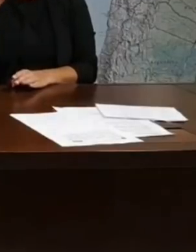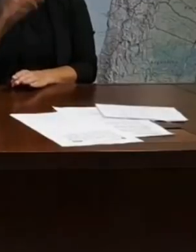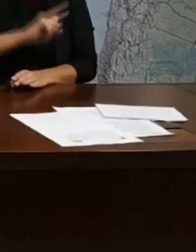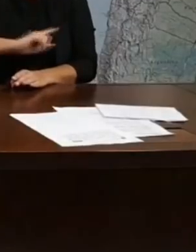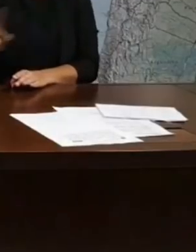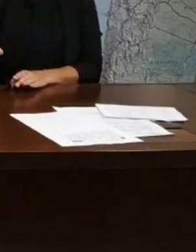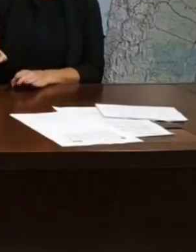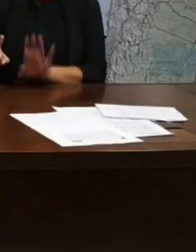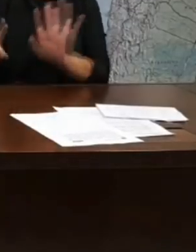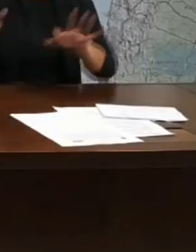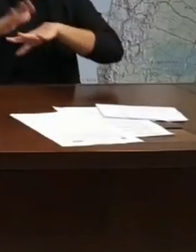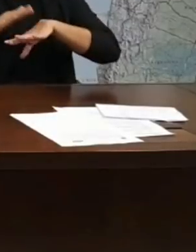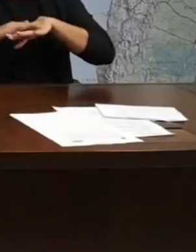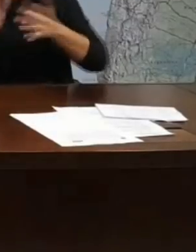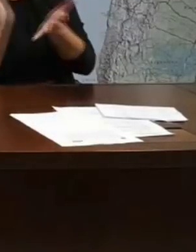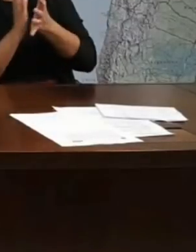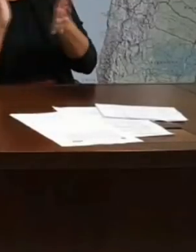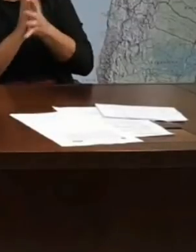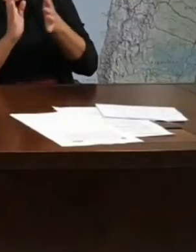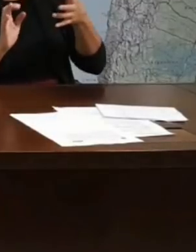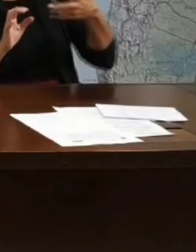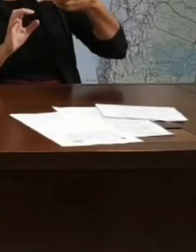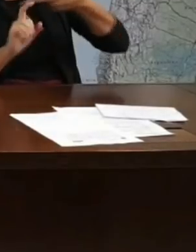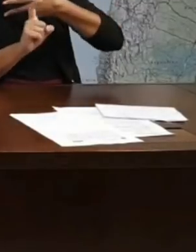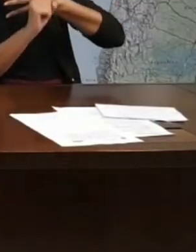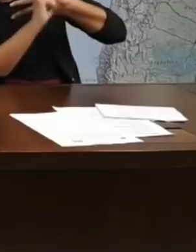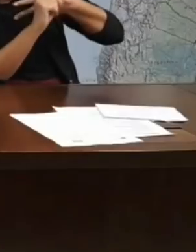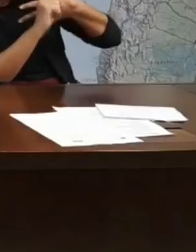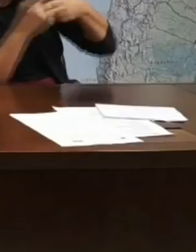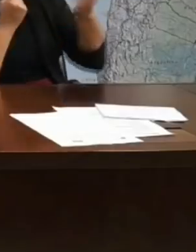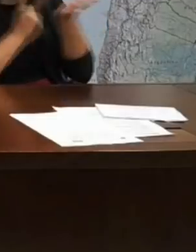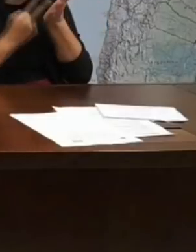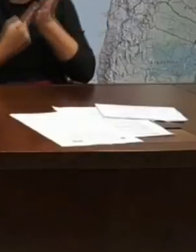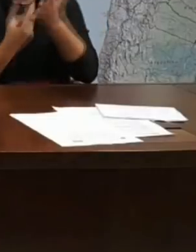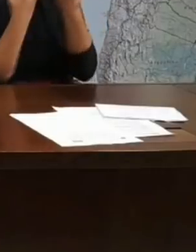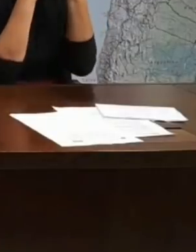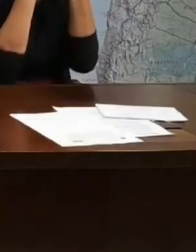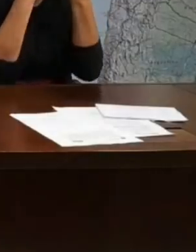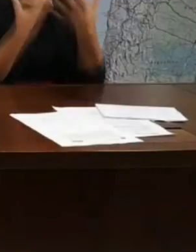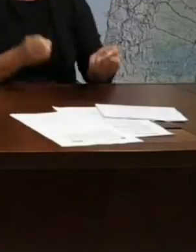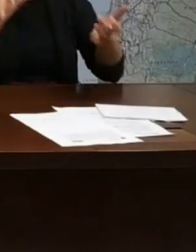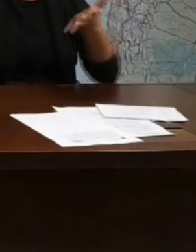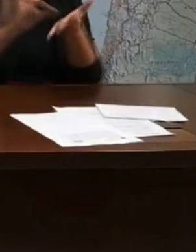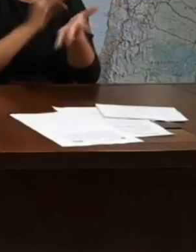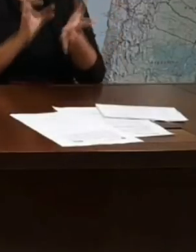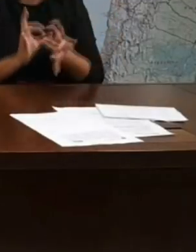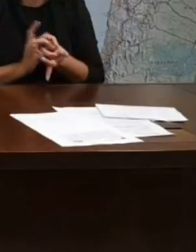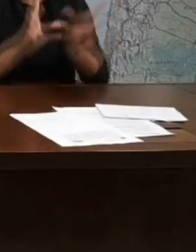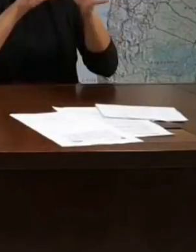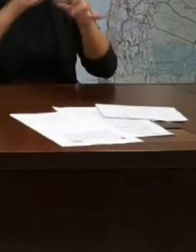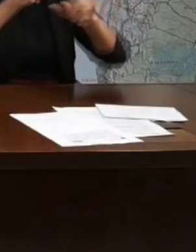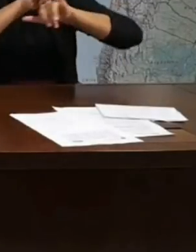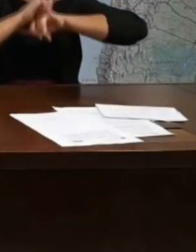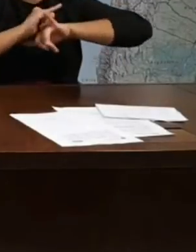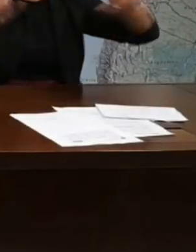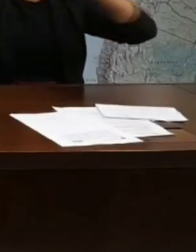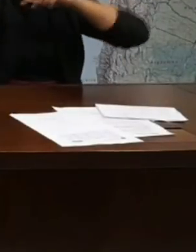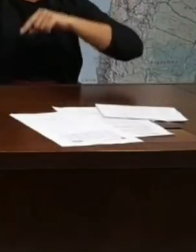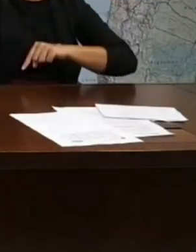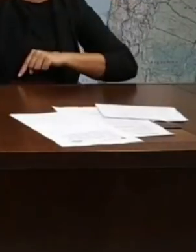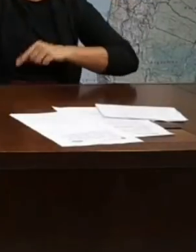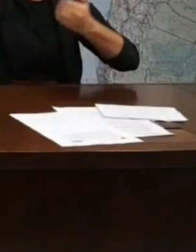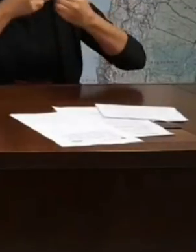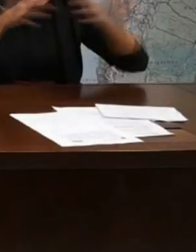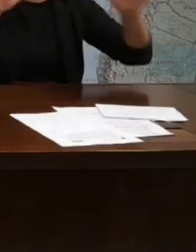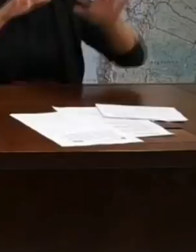Nós resolvemos aqui pelo Executivo tratarmos desse assunto e o teste terceiro do Bolsa Família será anunciado a semana que